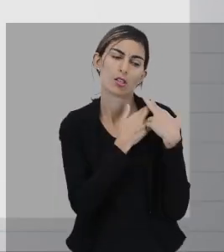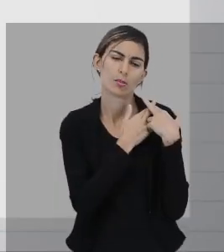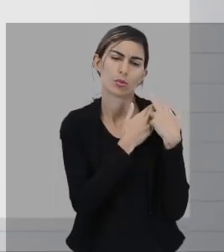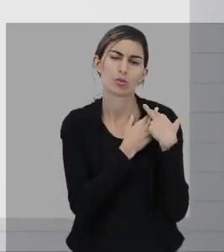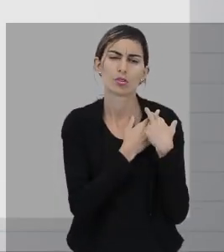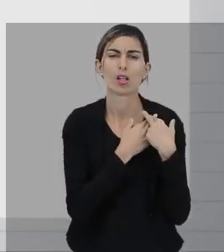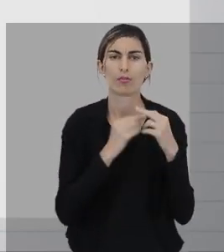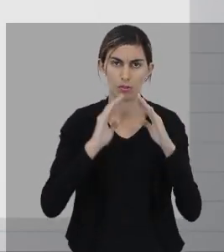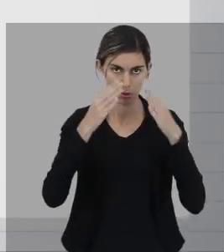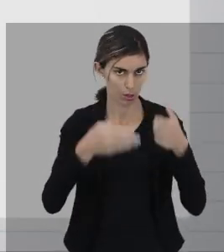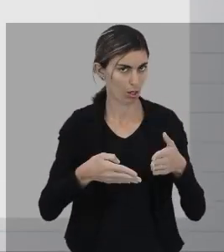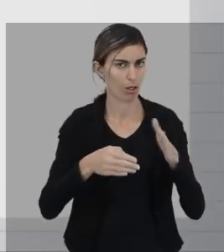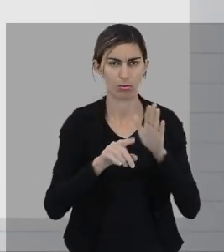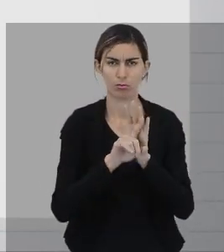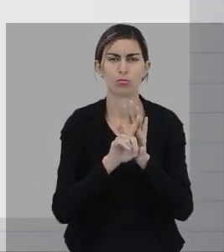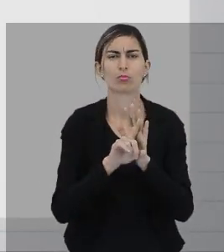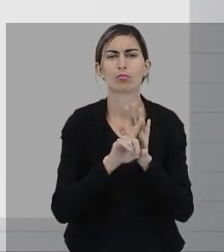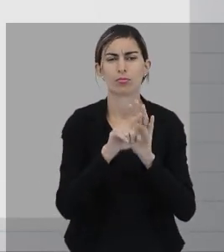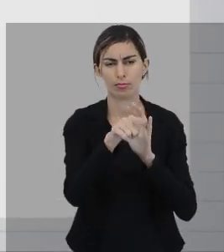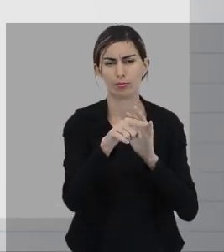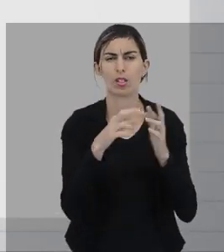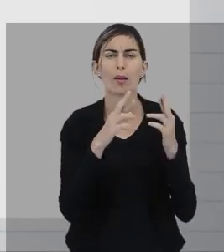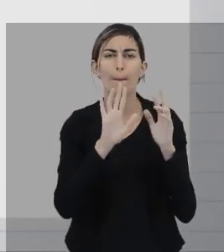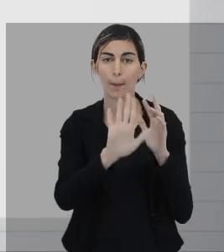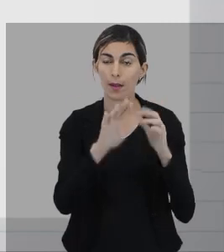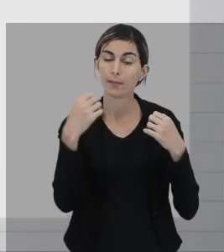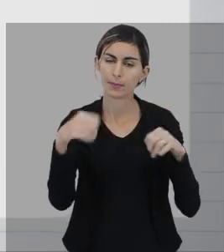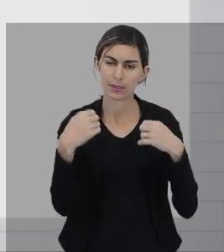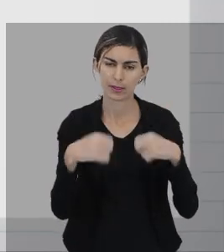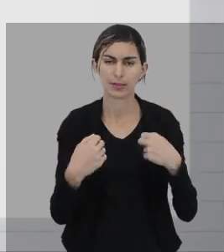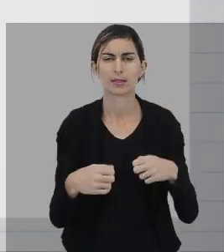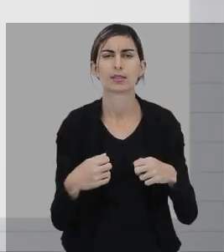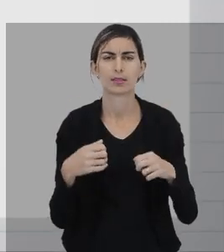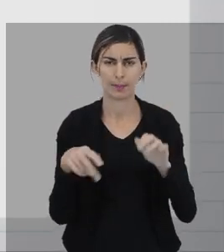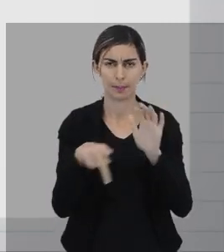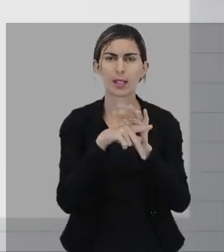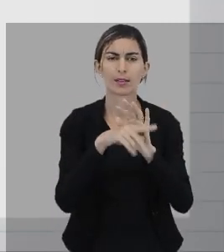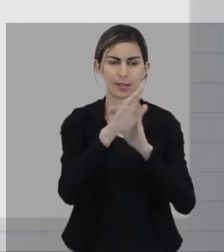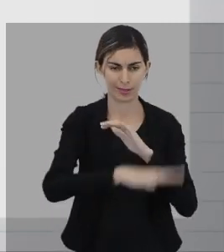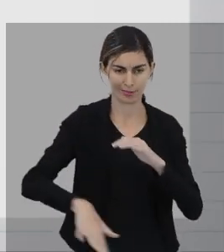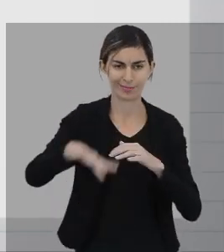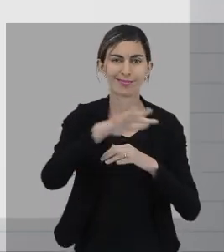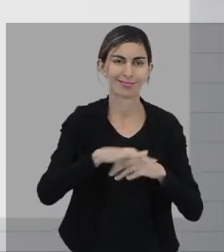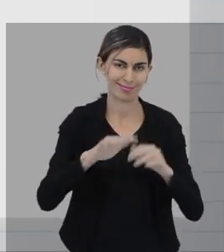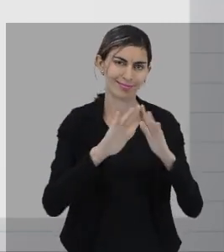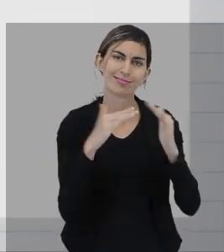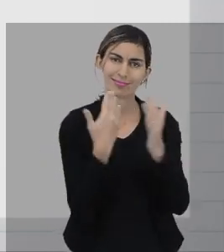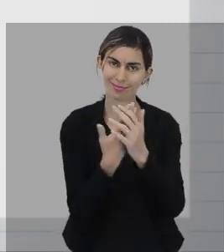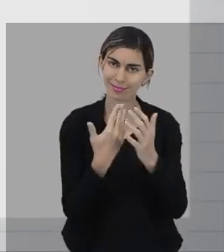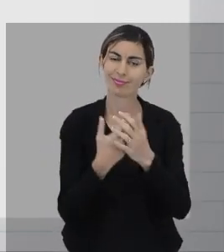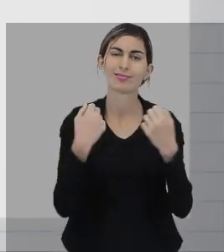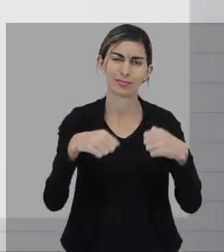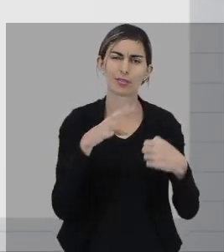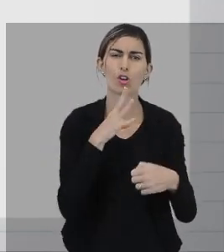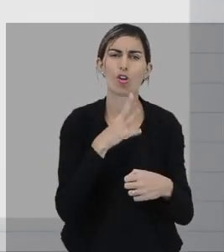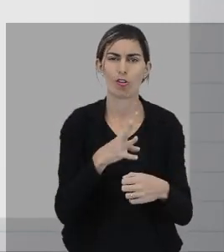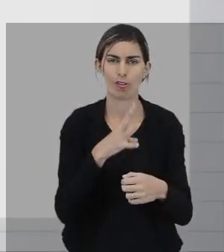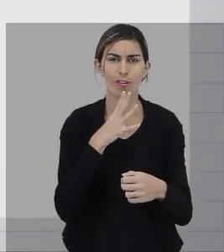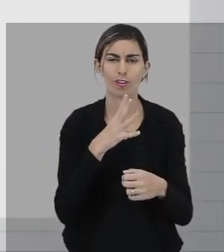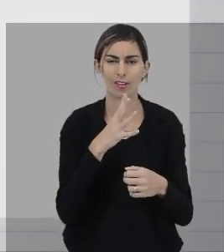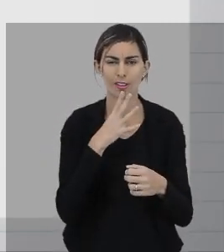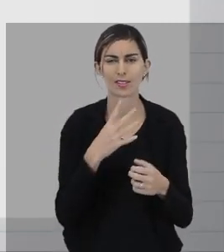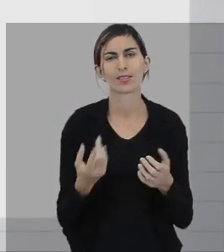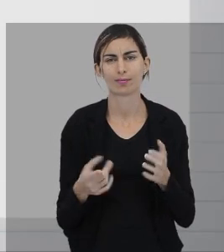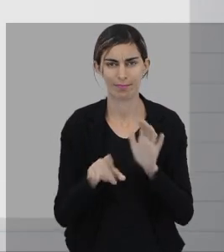responsável direto por isso. No entanto, você faz parte da comunidade escolar, você precisa conhecer,